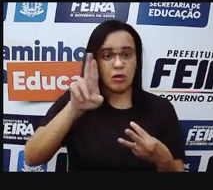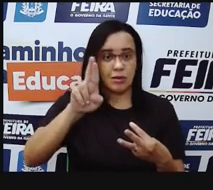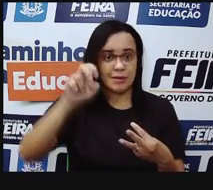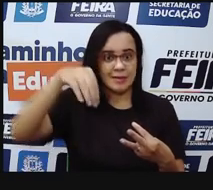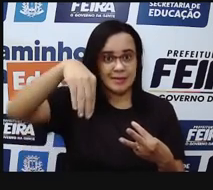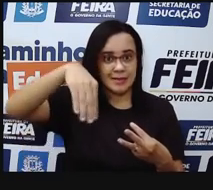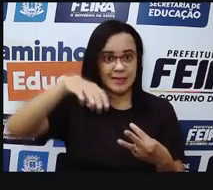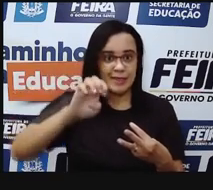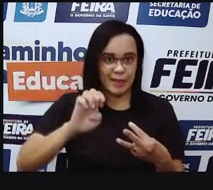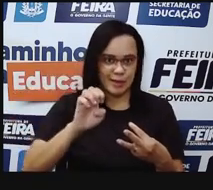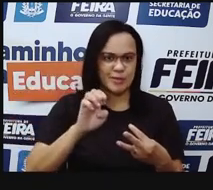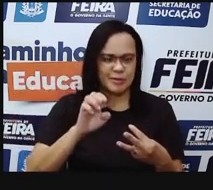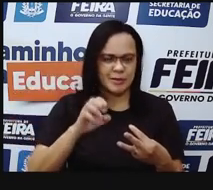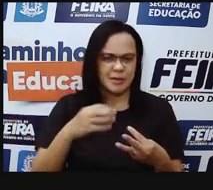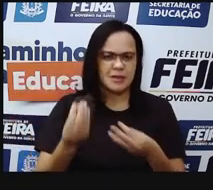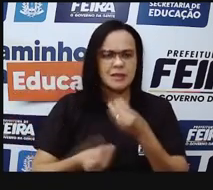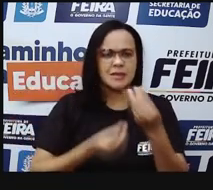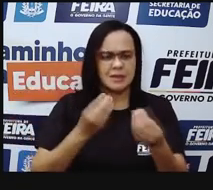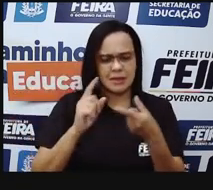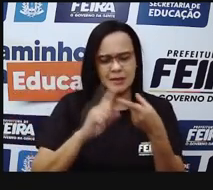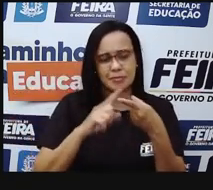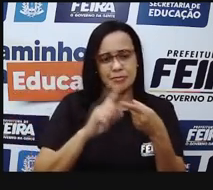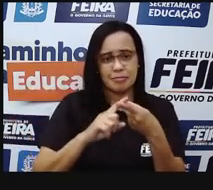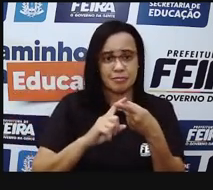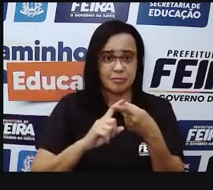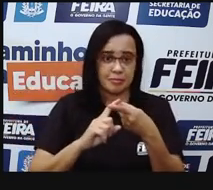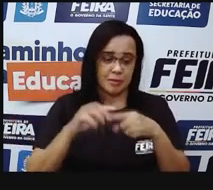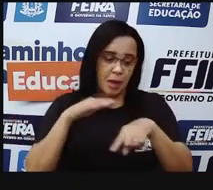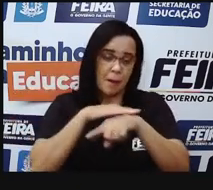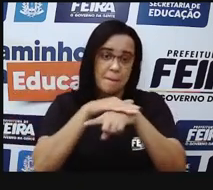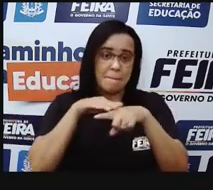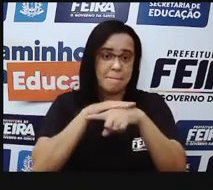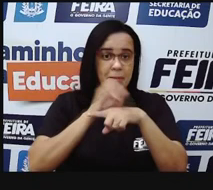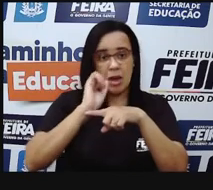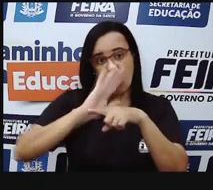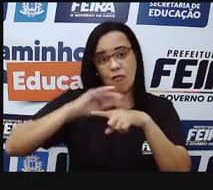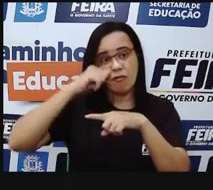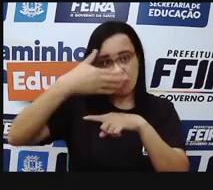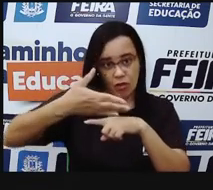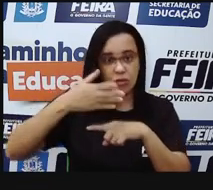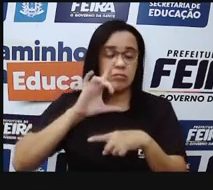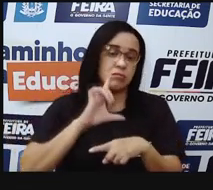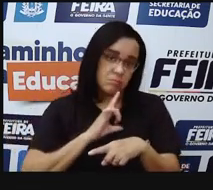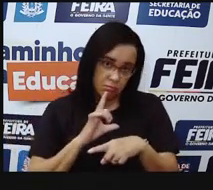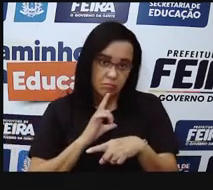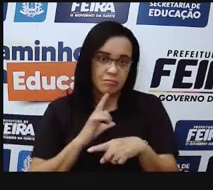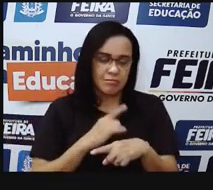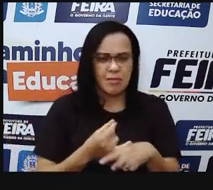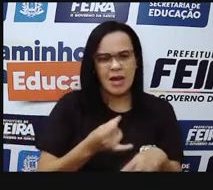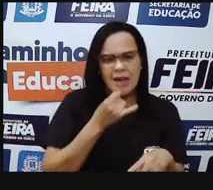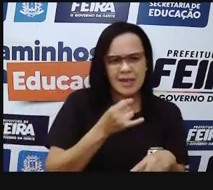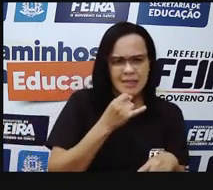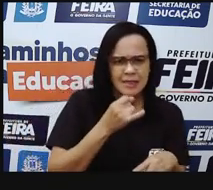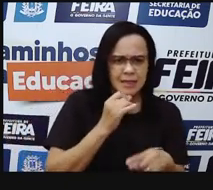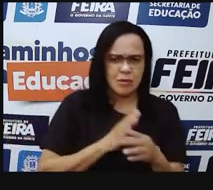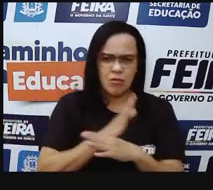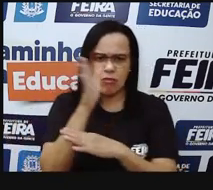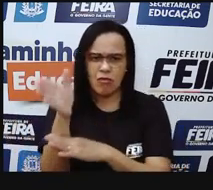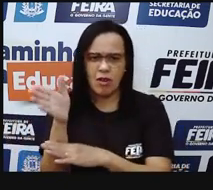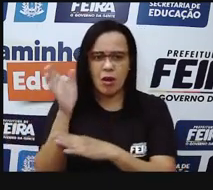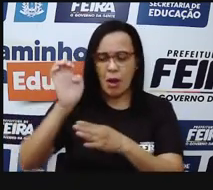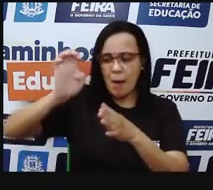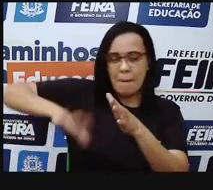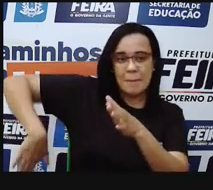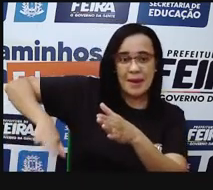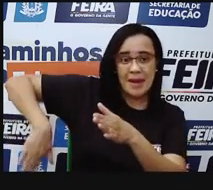mais externa ao nosso corpo. Pense o seguinte, quando você vai na praia, né? E